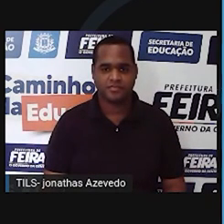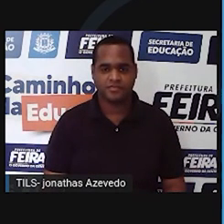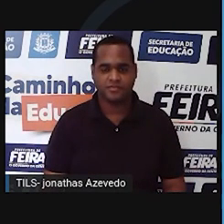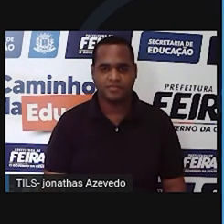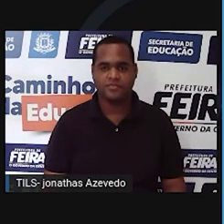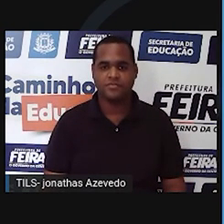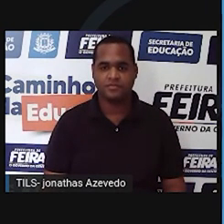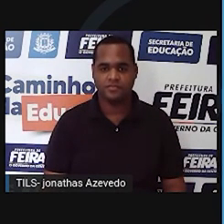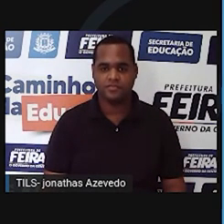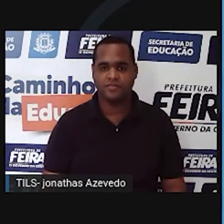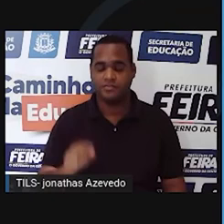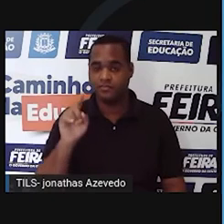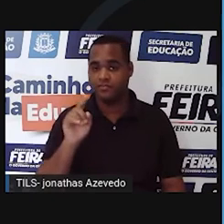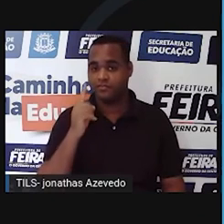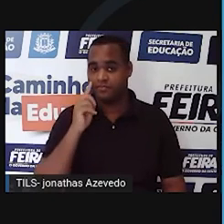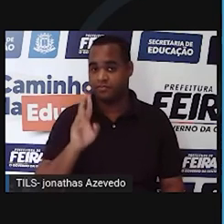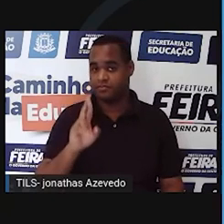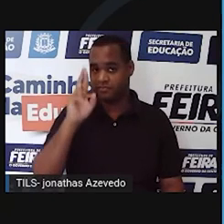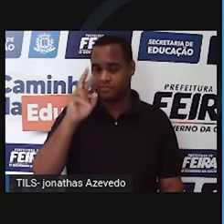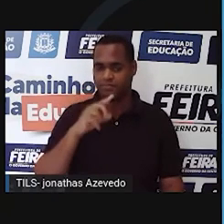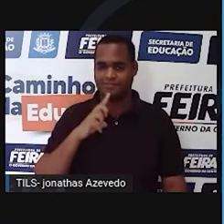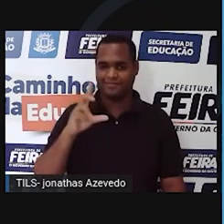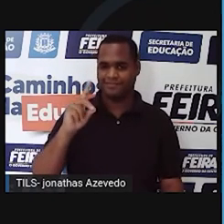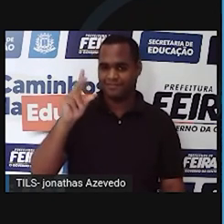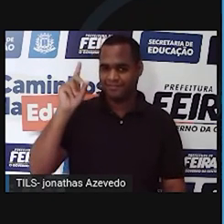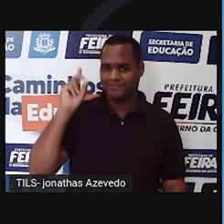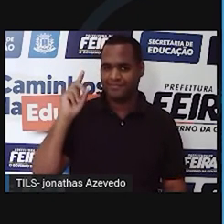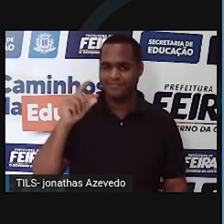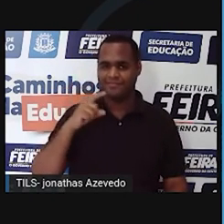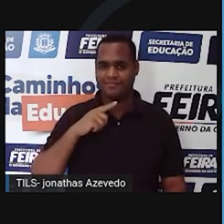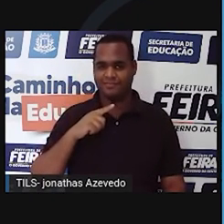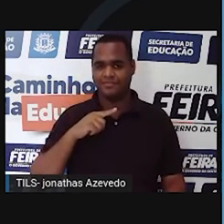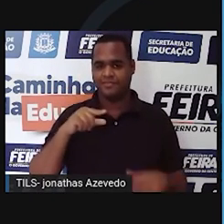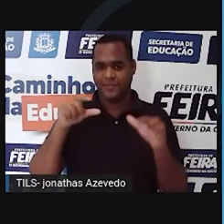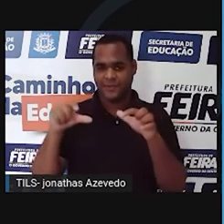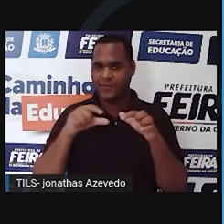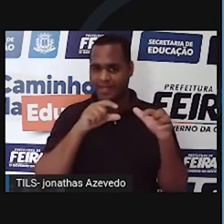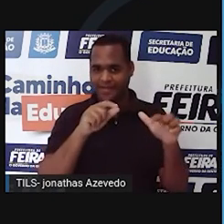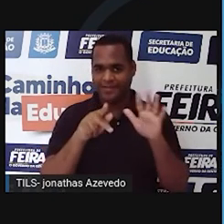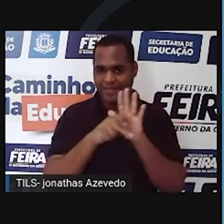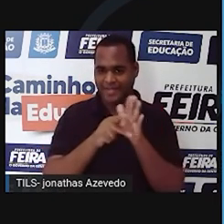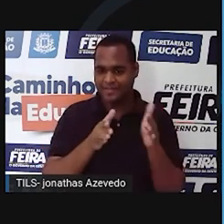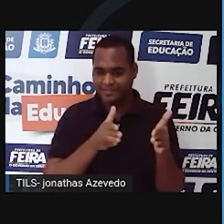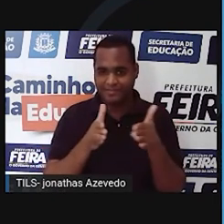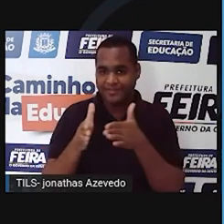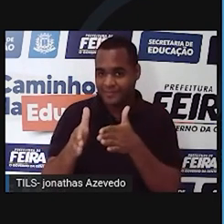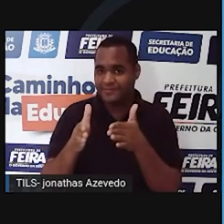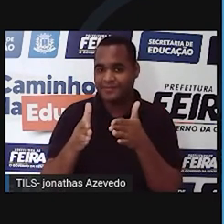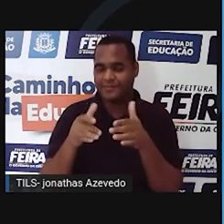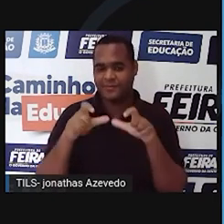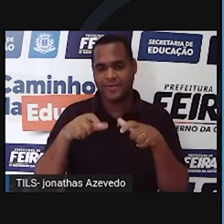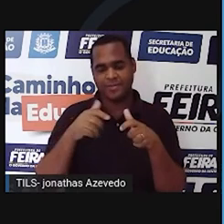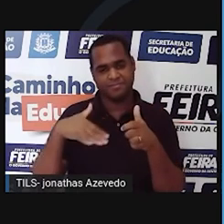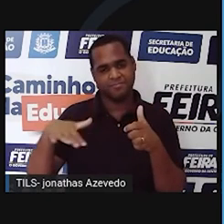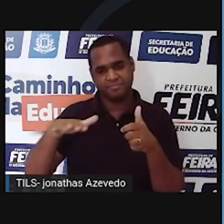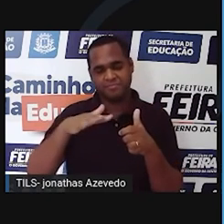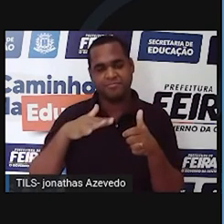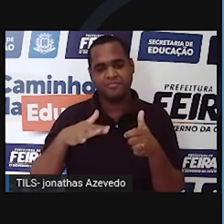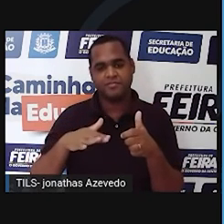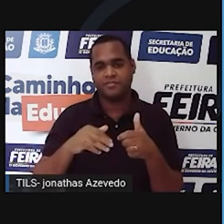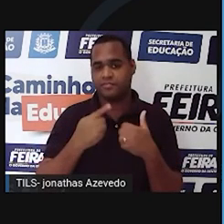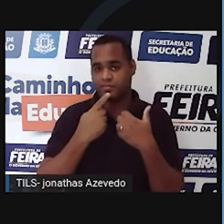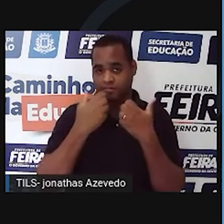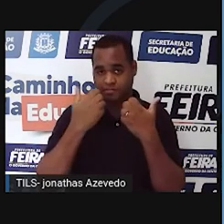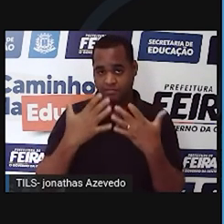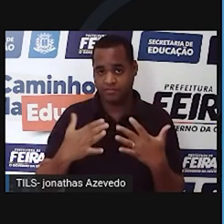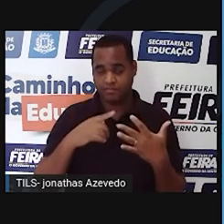Júnior é proprietário de um dos hotéis mais antigos e tradicionais instalados nas margens da Transpantaneira ele conta que